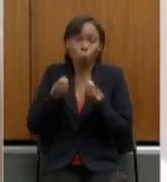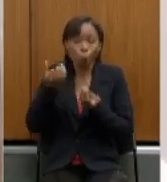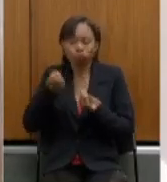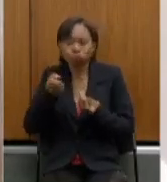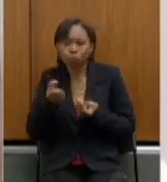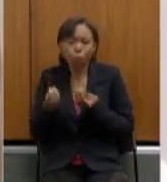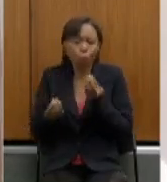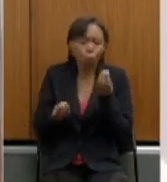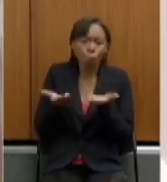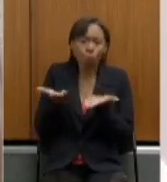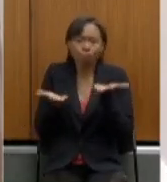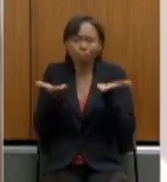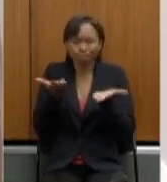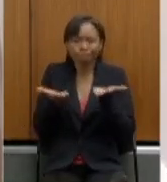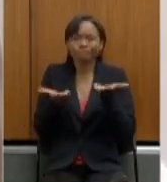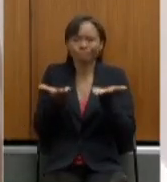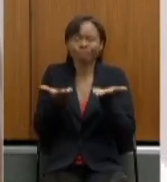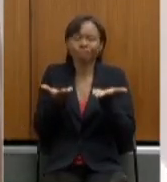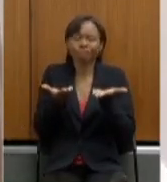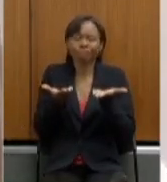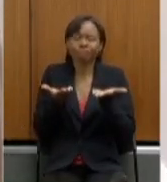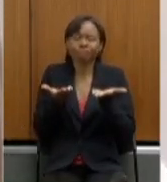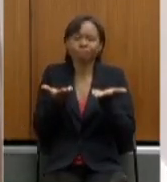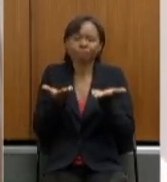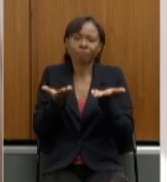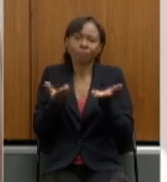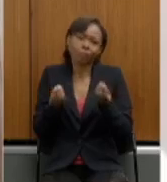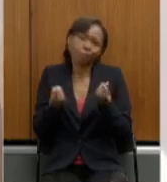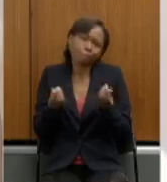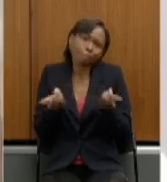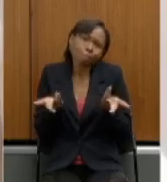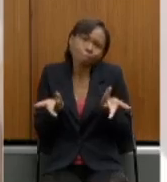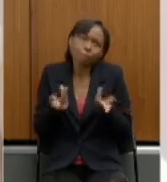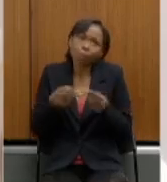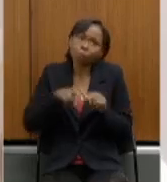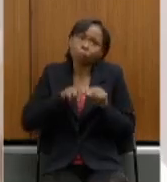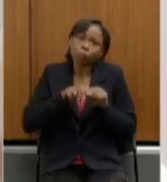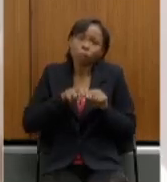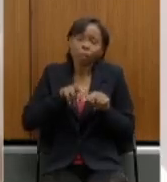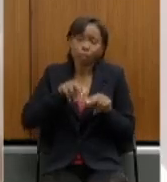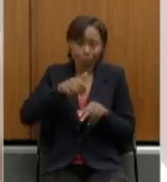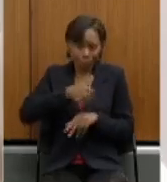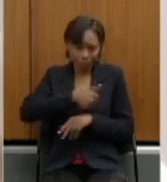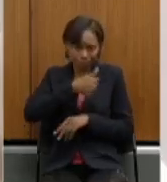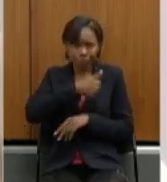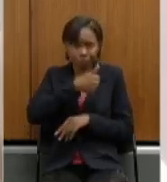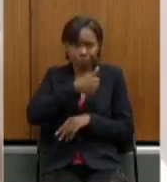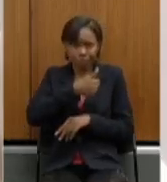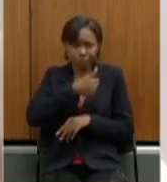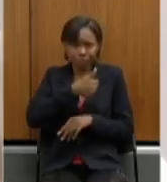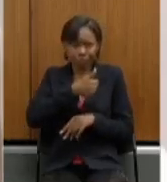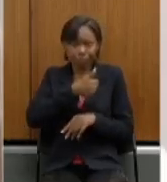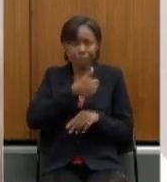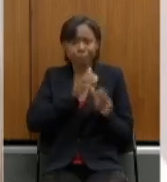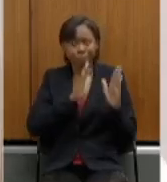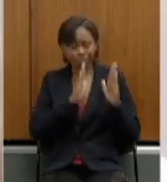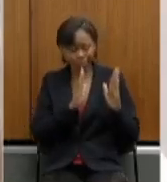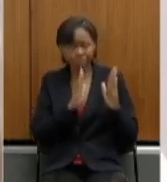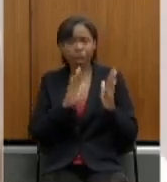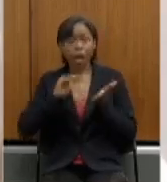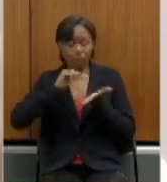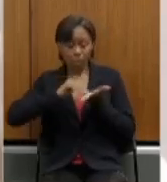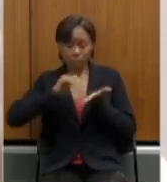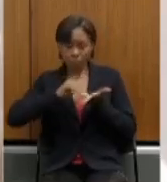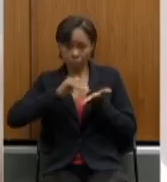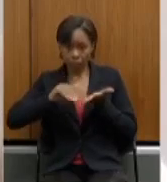e é por isso que, num primeiro momento, o, a secretaria